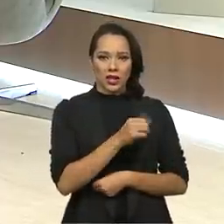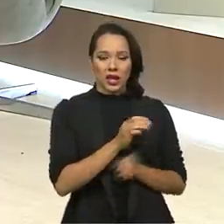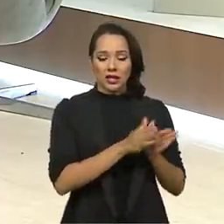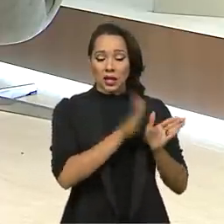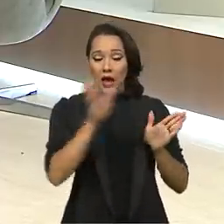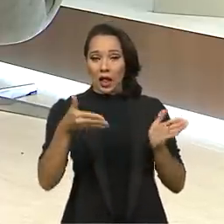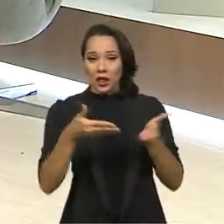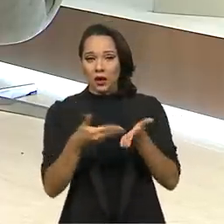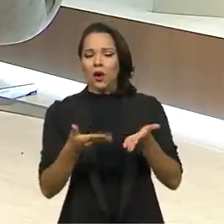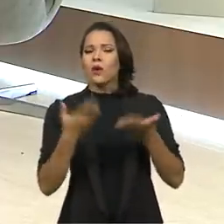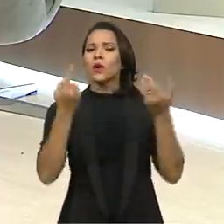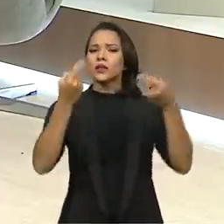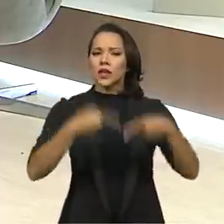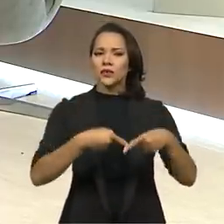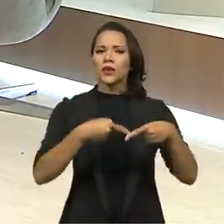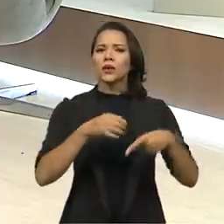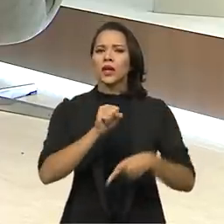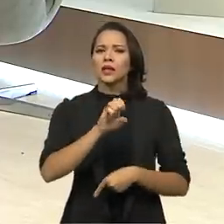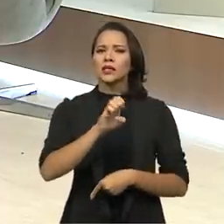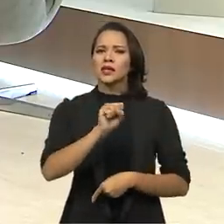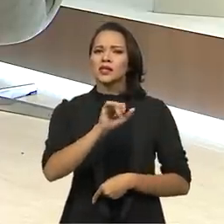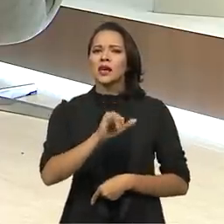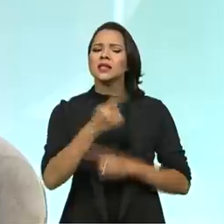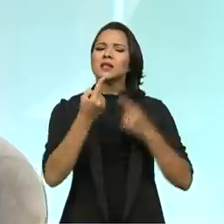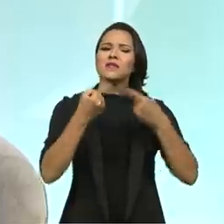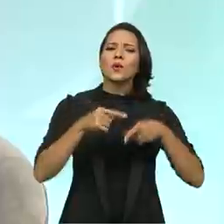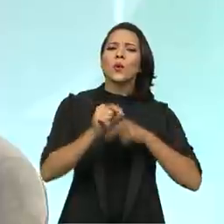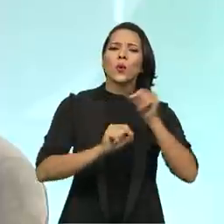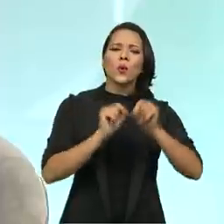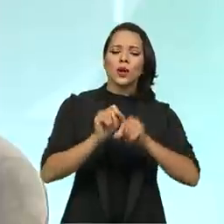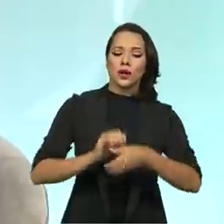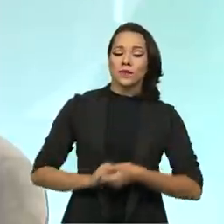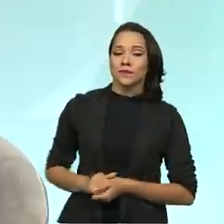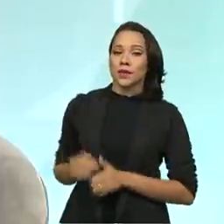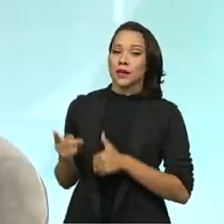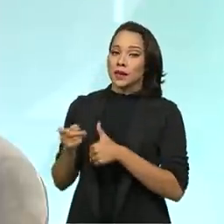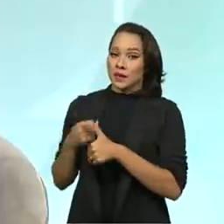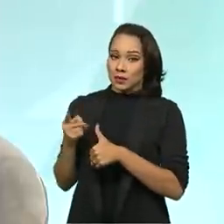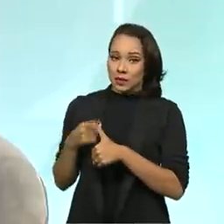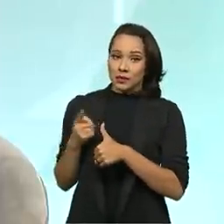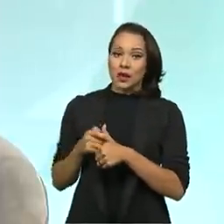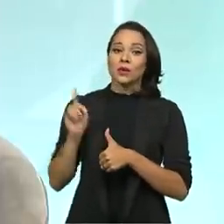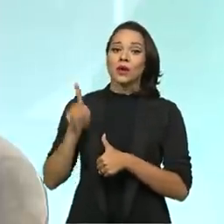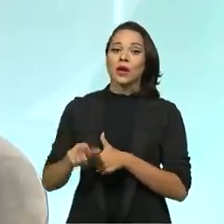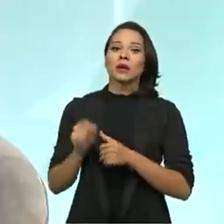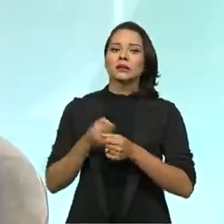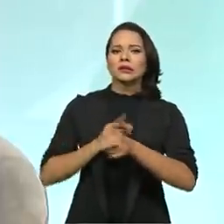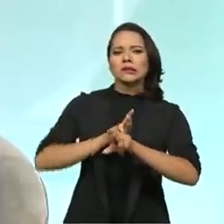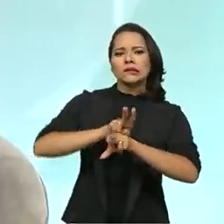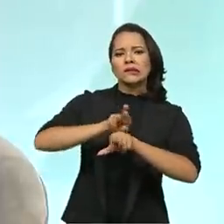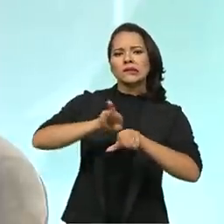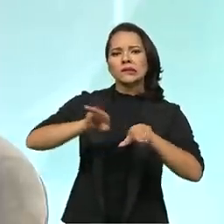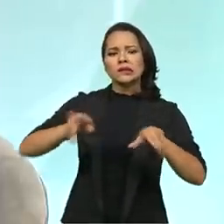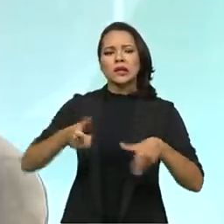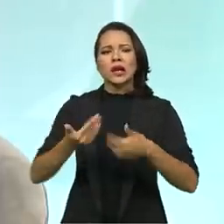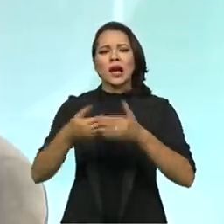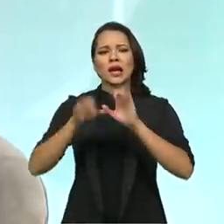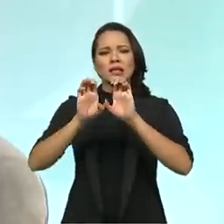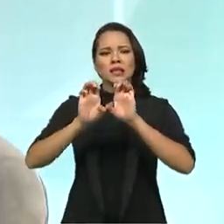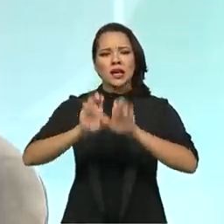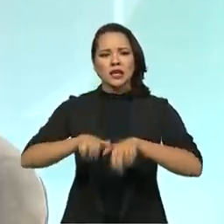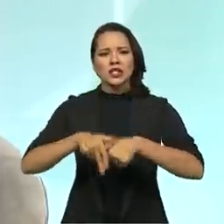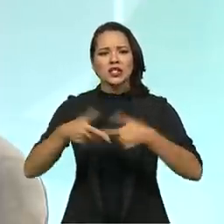desafios da CESAI? O que vocês enfrentam ali diariamente? A primeira coisa é a grande diversidade das etnias, são